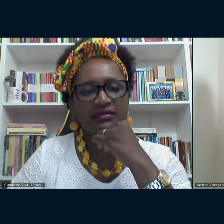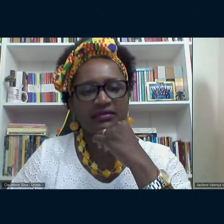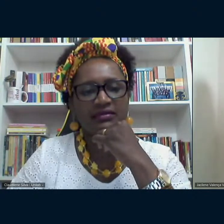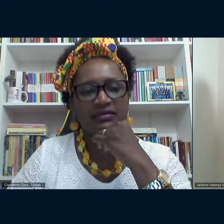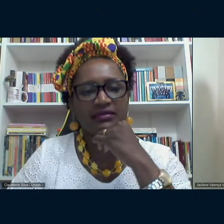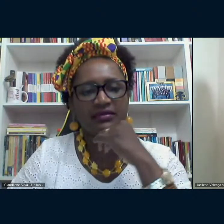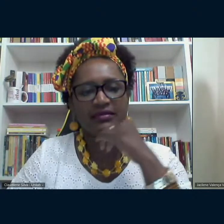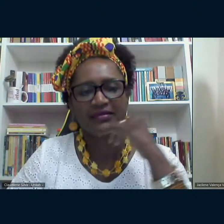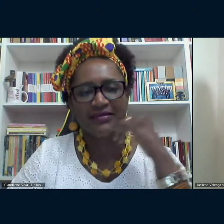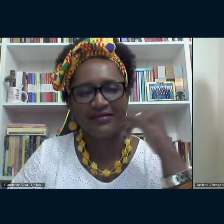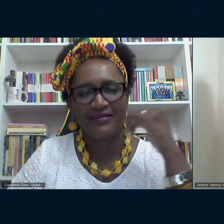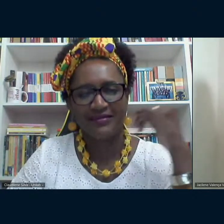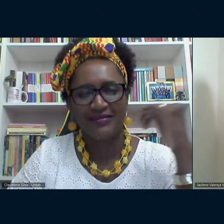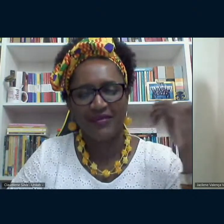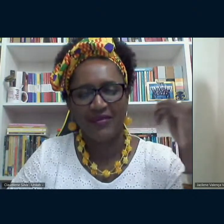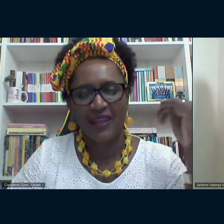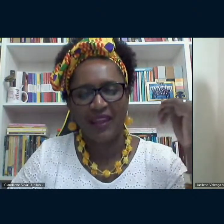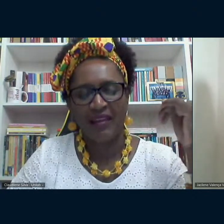Zé Pinto